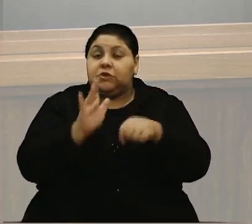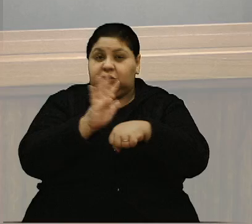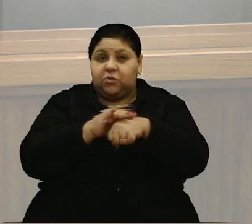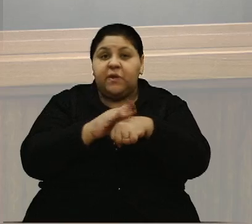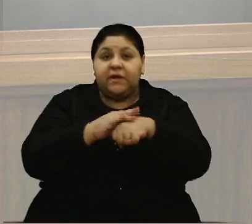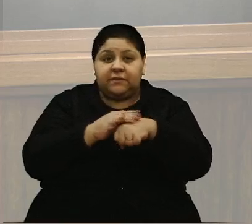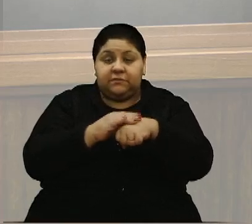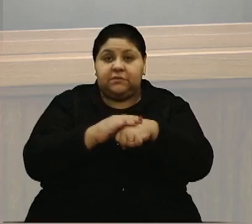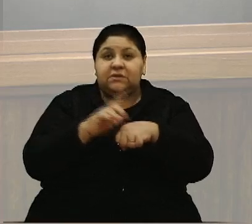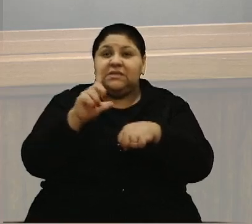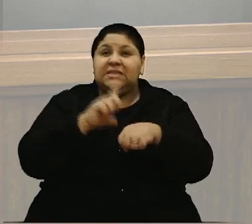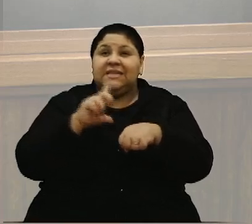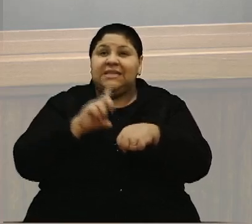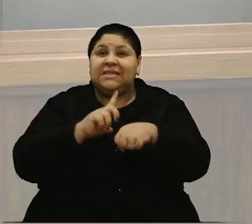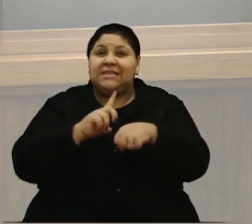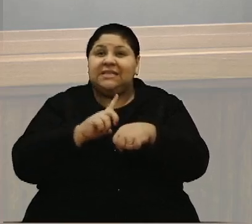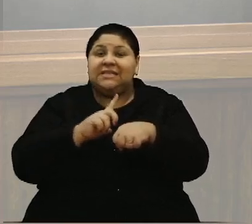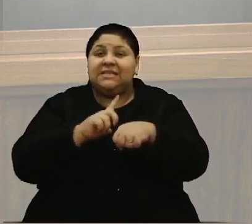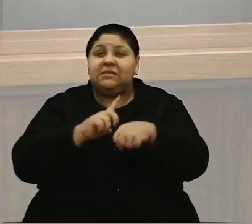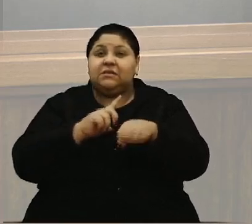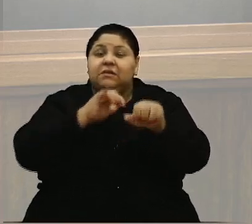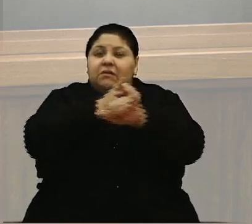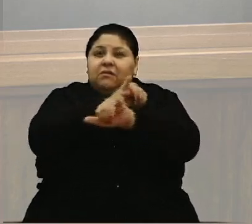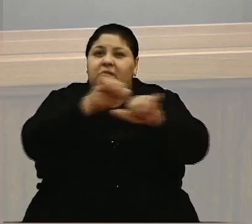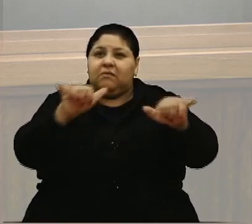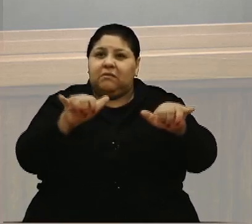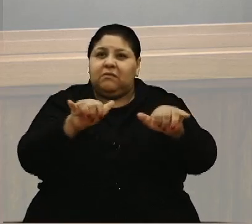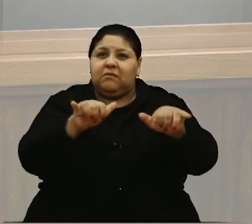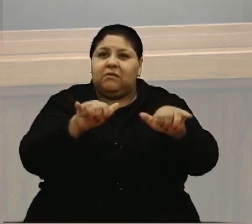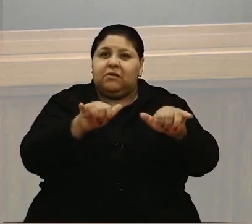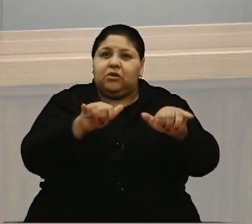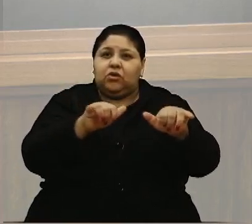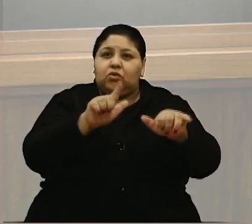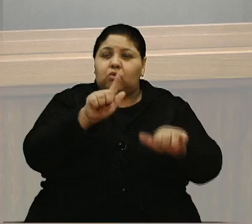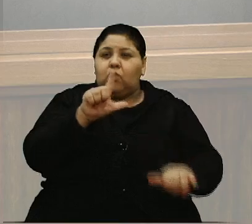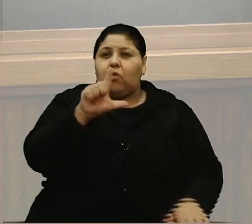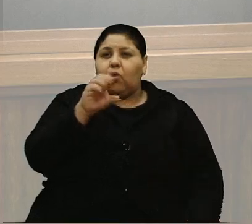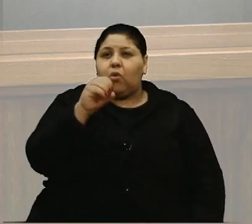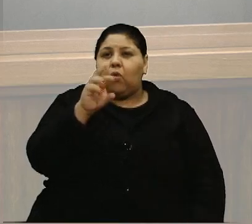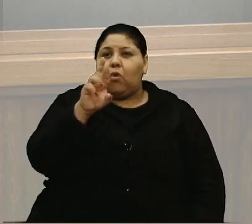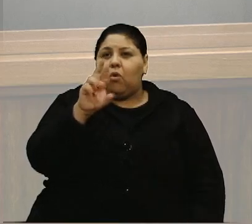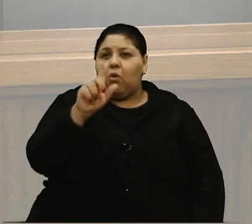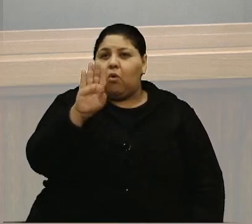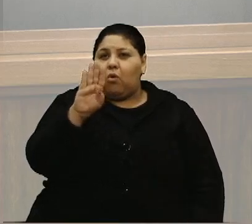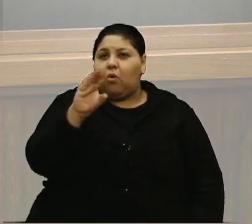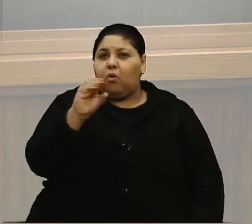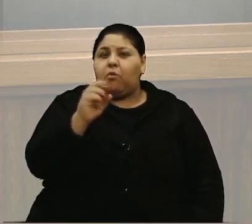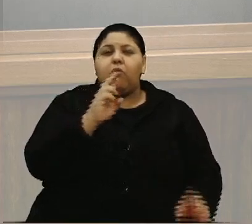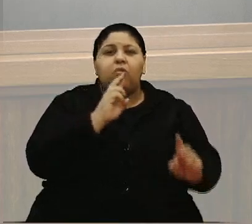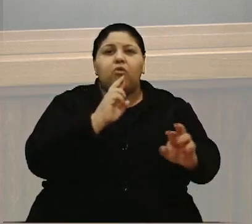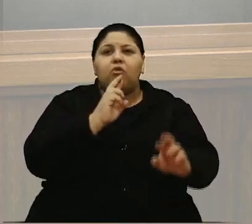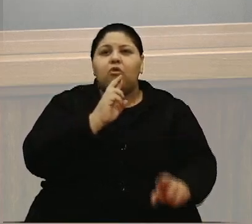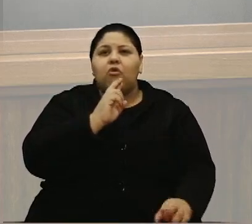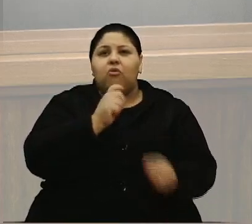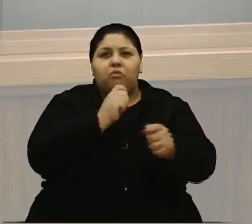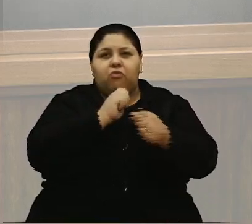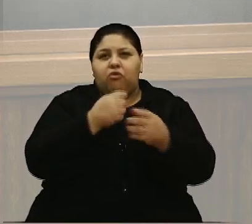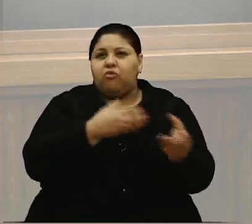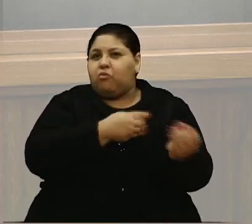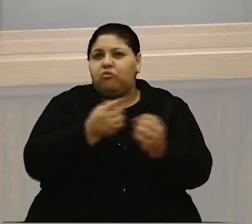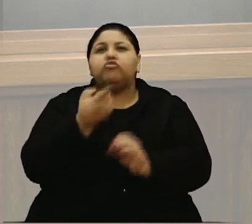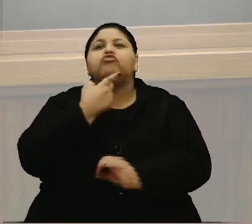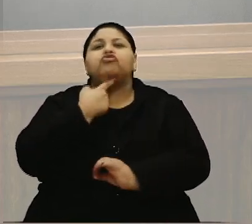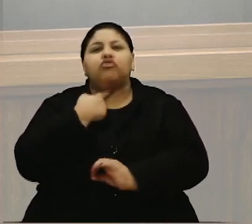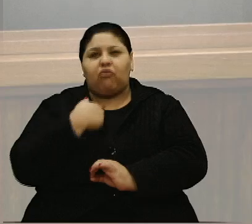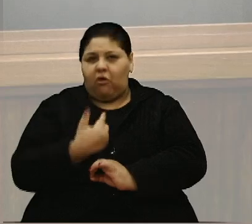Tem uma reportagem no Globo Repórter. Muitos aqui não gostam da Globo, né? Eu vou citar o